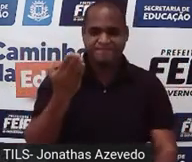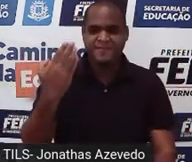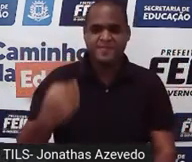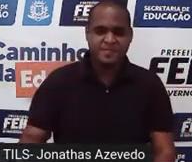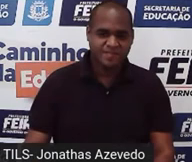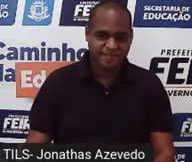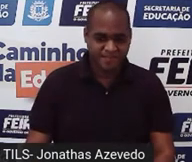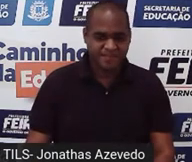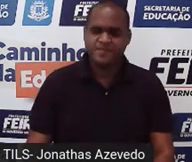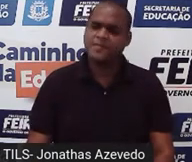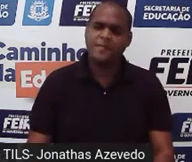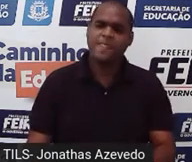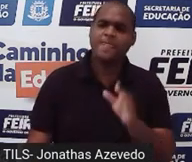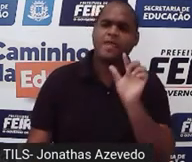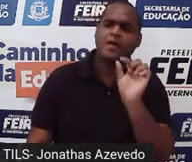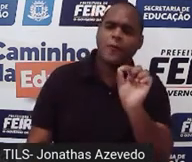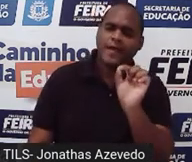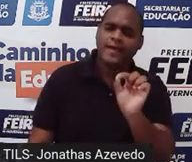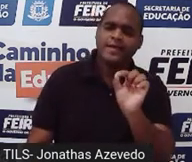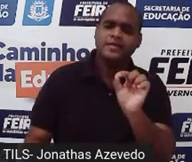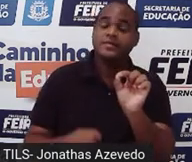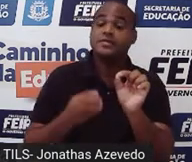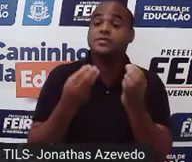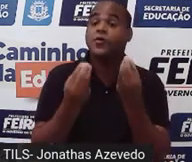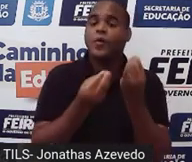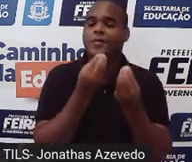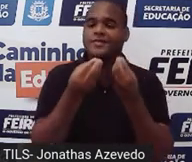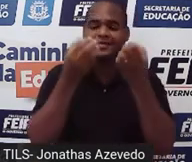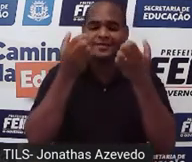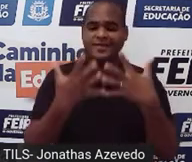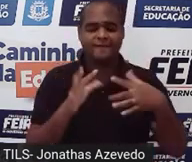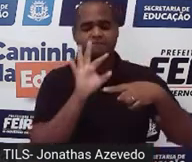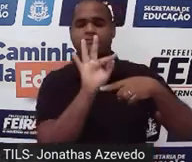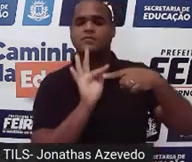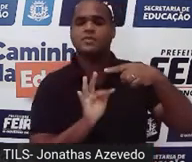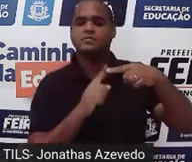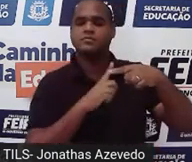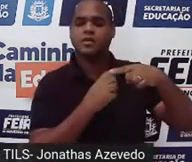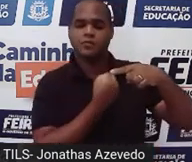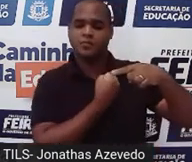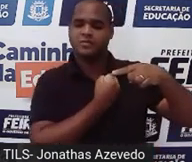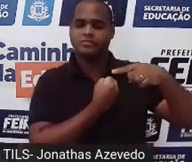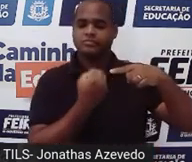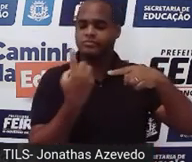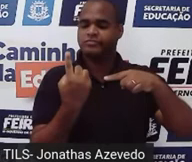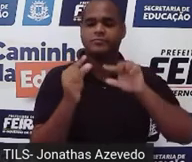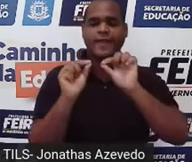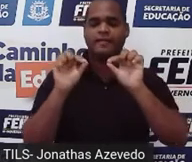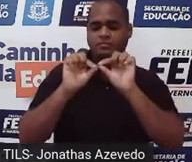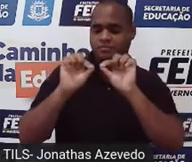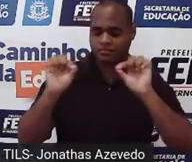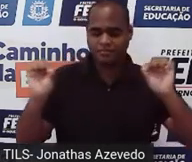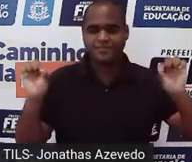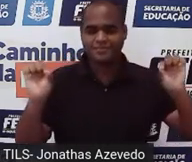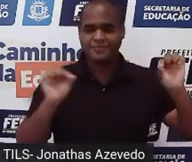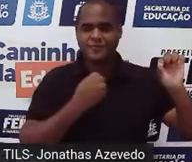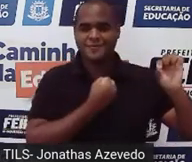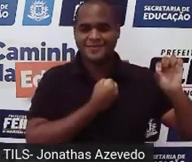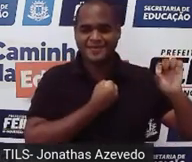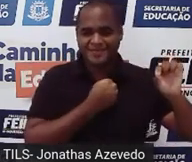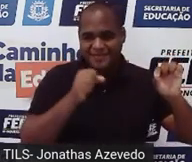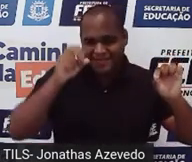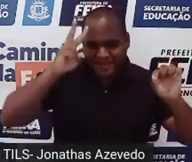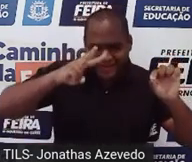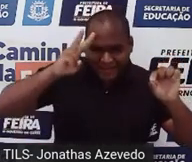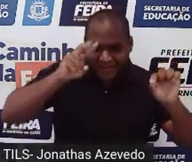Como funcionam essas frações unitárias na reta numérica? Lembra, na